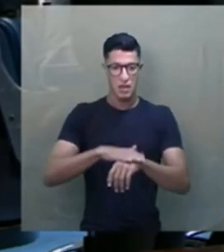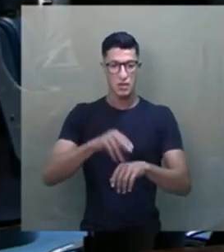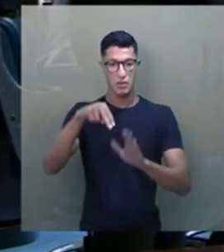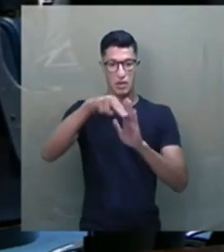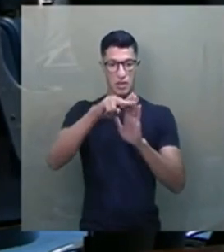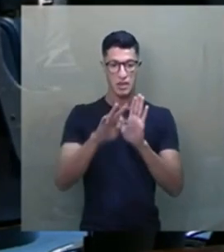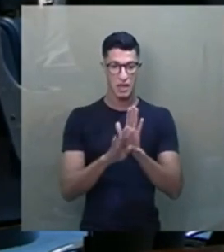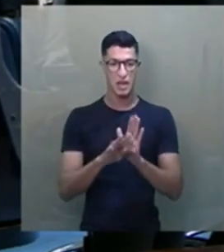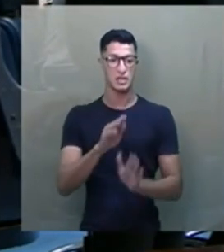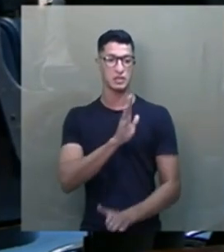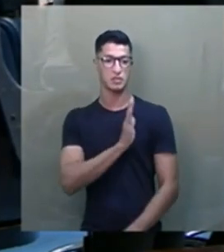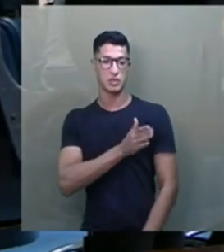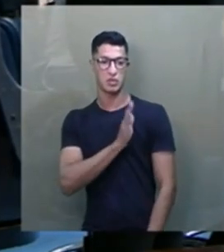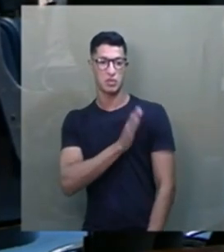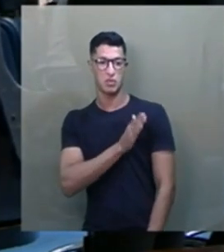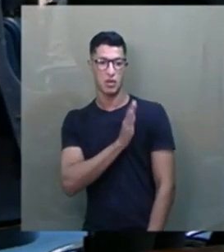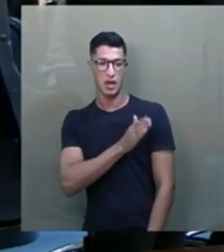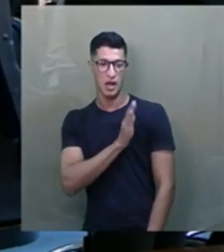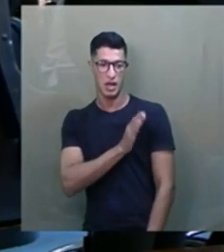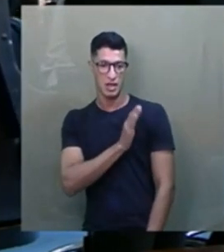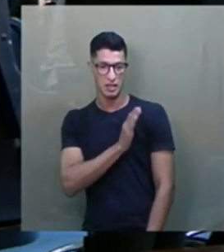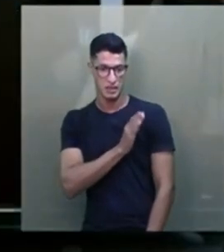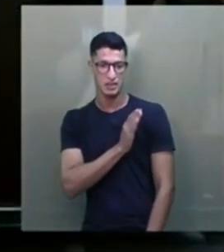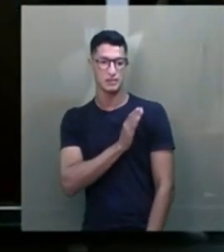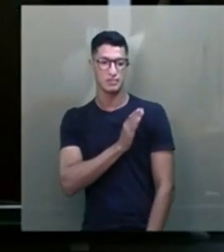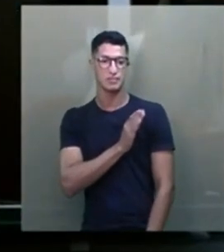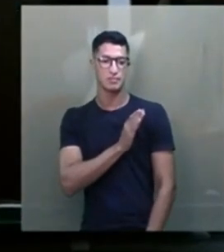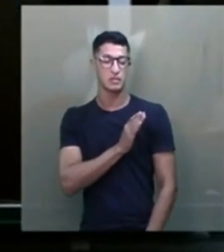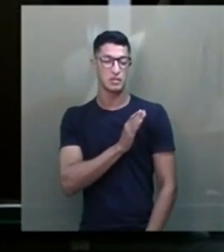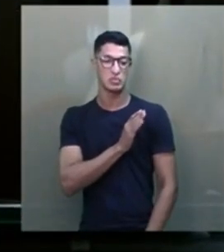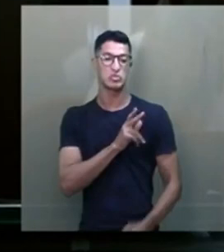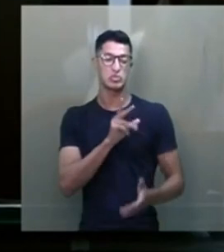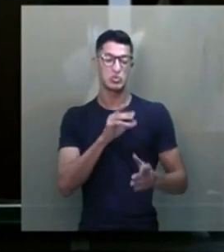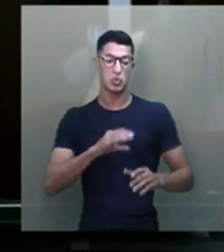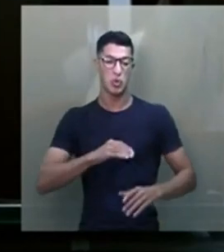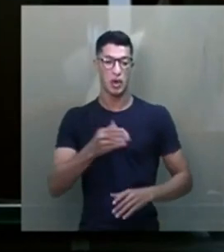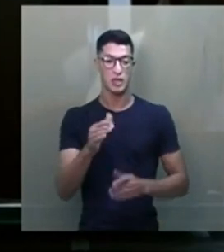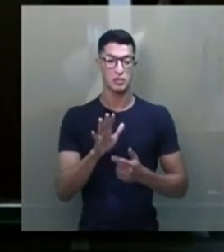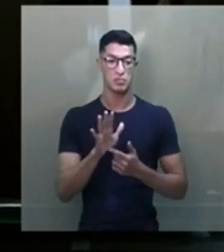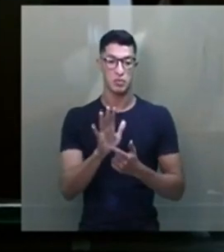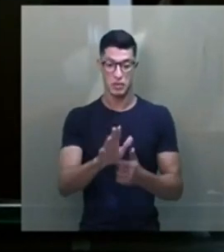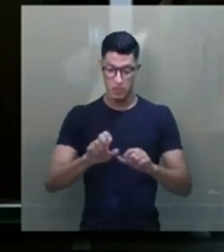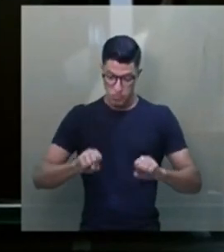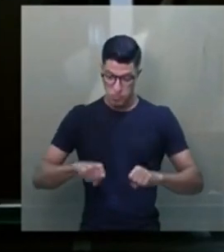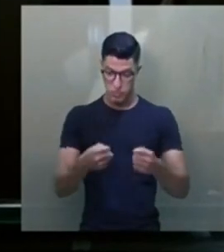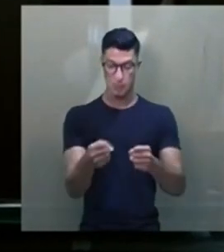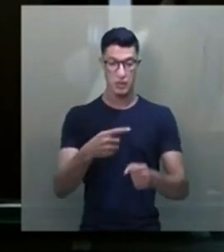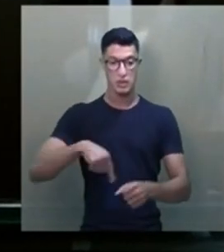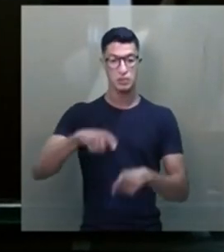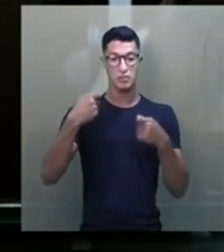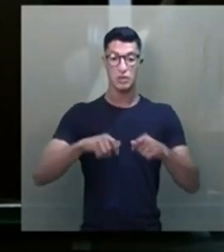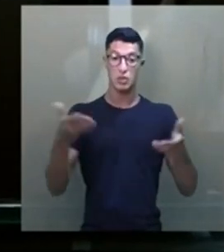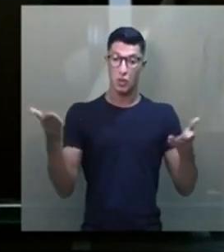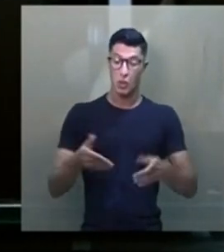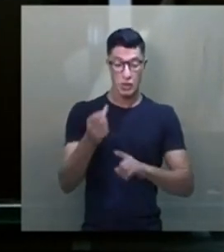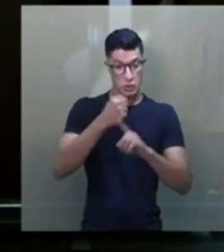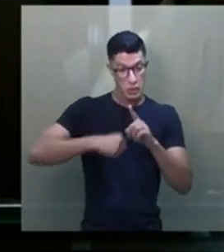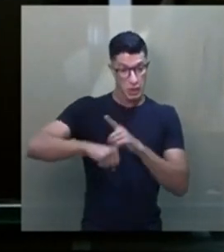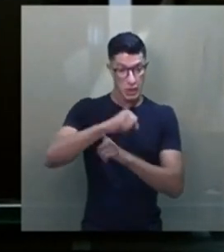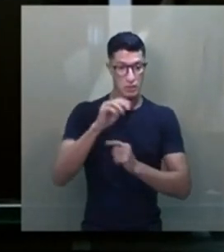de muita coragem com embasamento, mostrando um posicionamento. A gente precisa muito hoje na sociedade